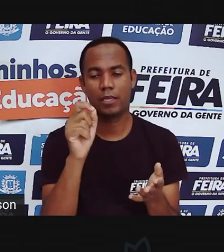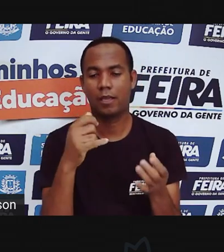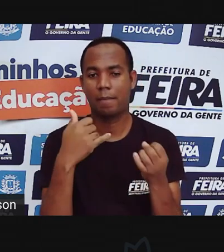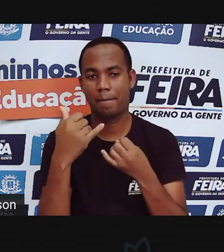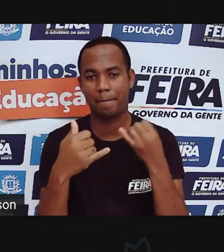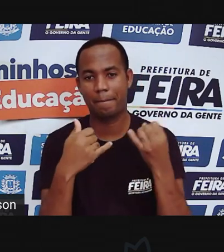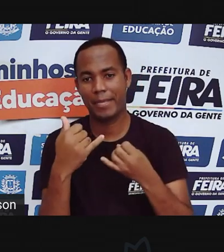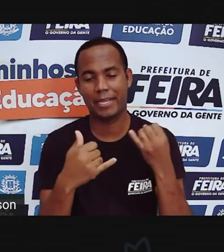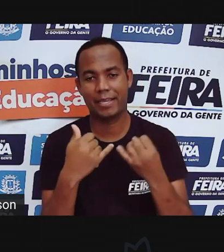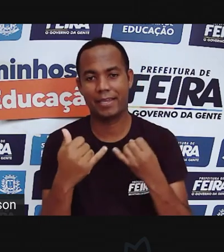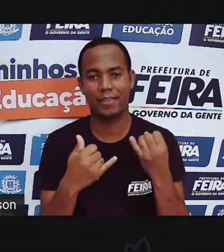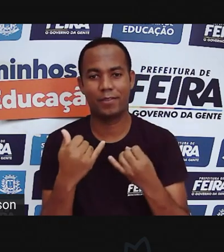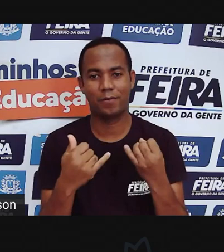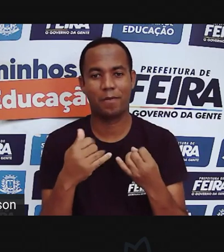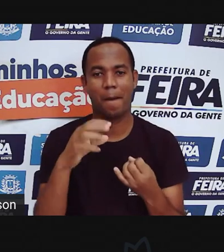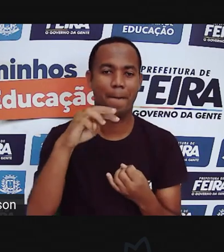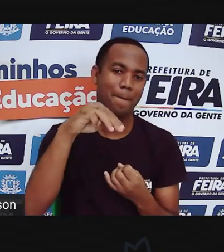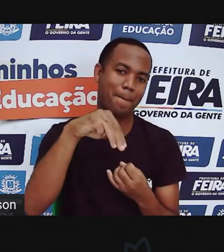Maria.